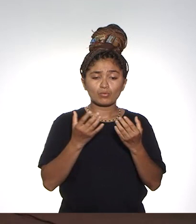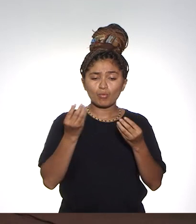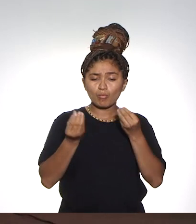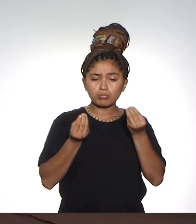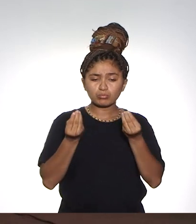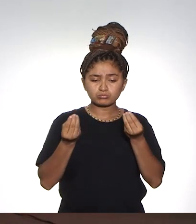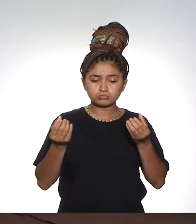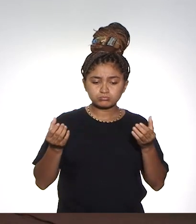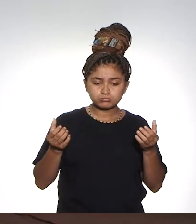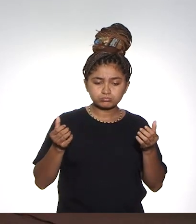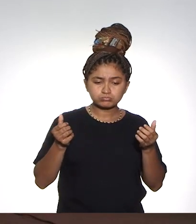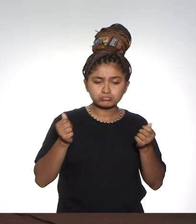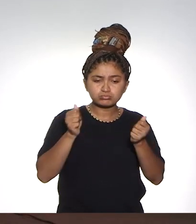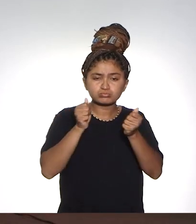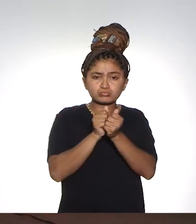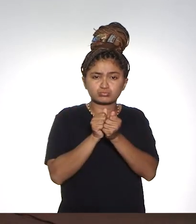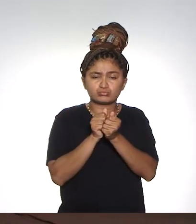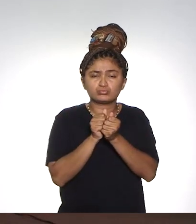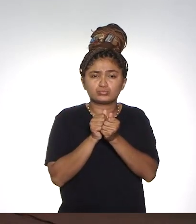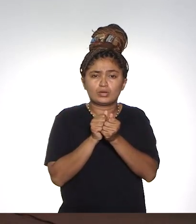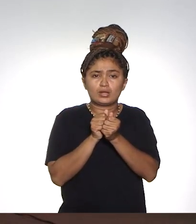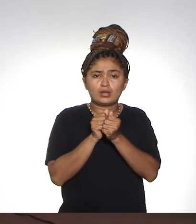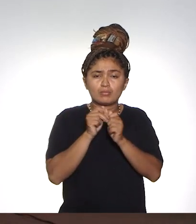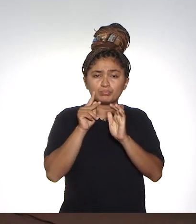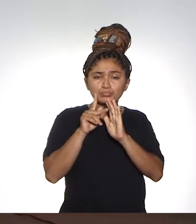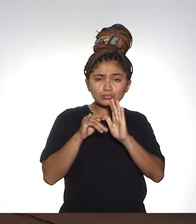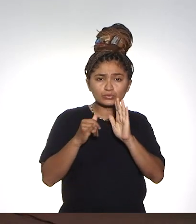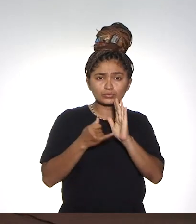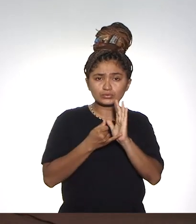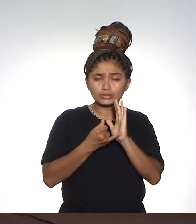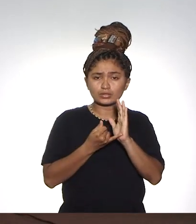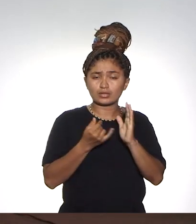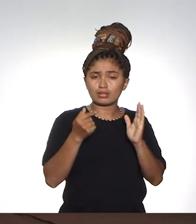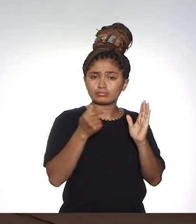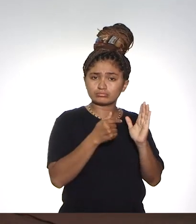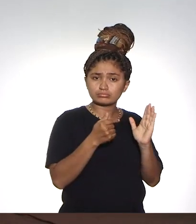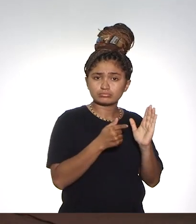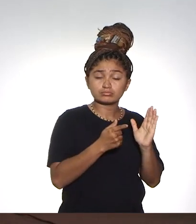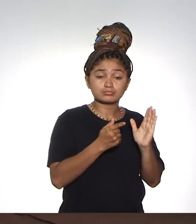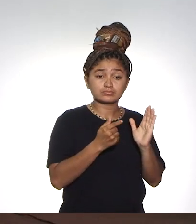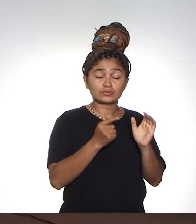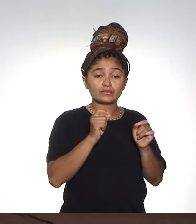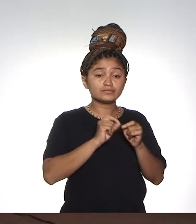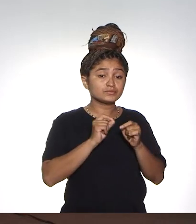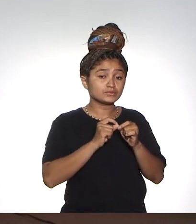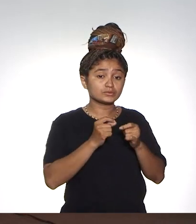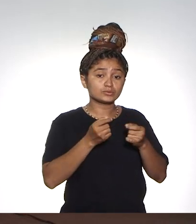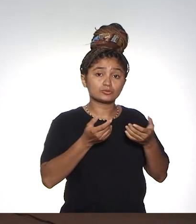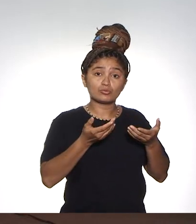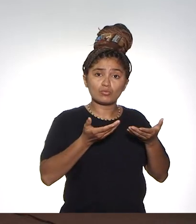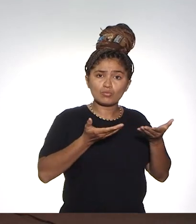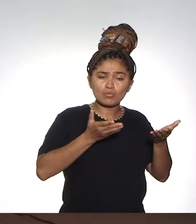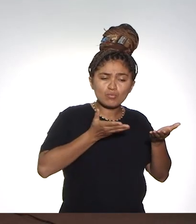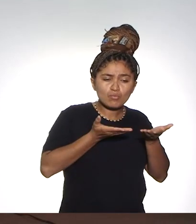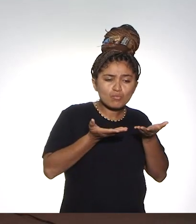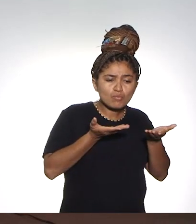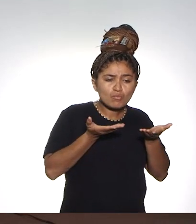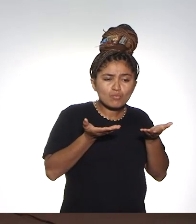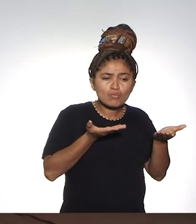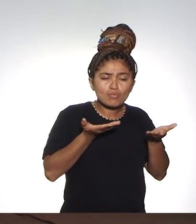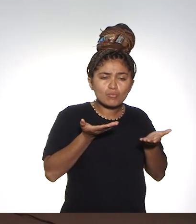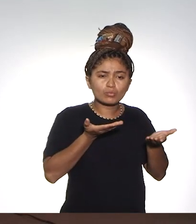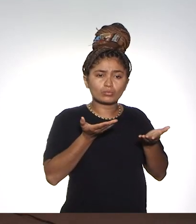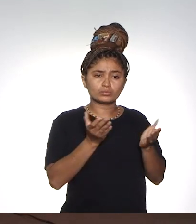pudesse acoplar os seus projetos, as unidades acadêmicas, para acoplar os seus projetos a esse programa e fazer um atendimento